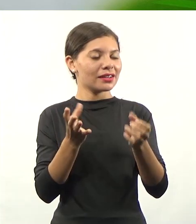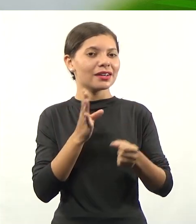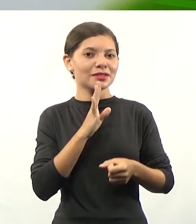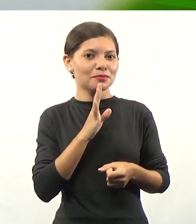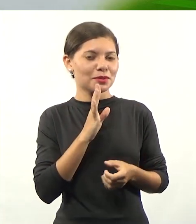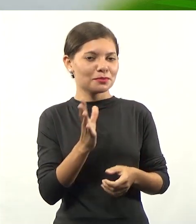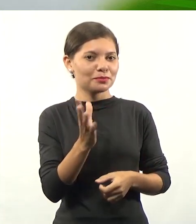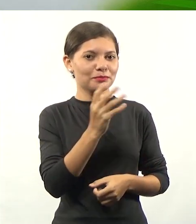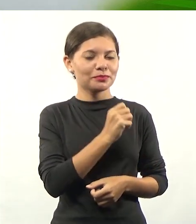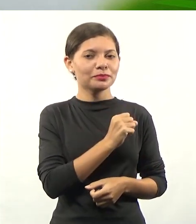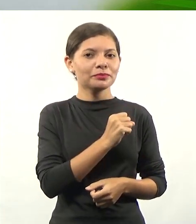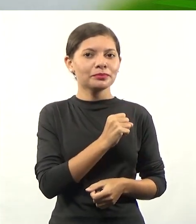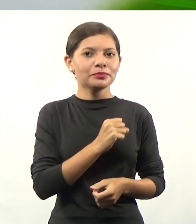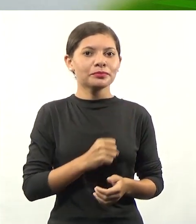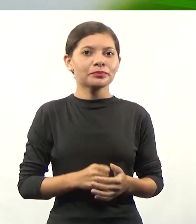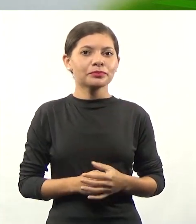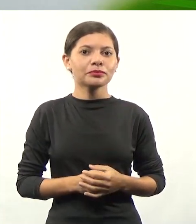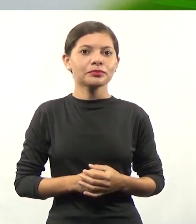acompanha!